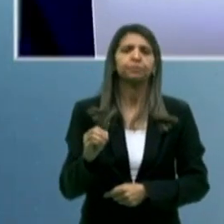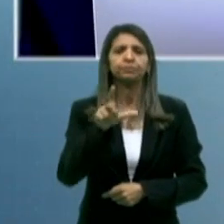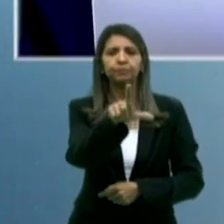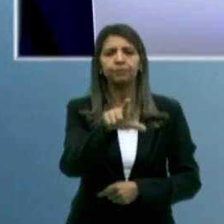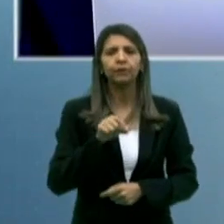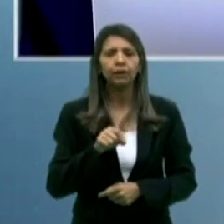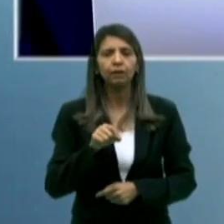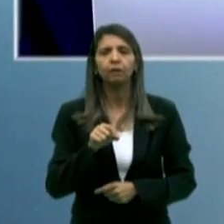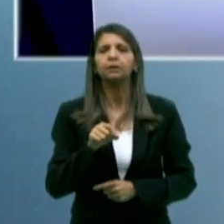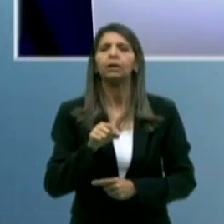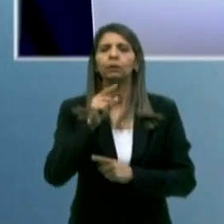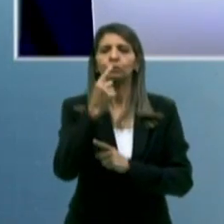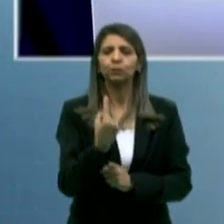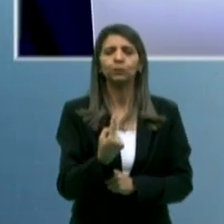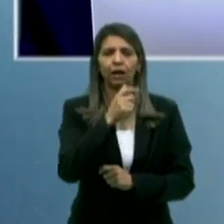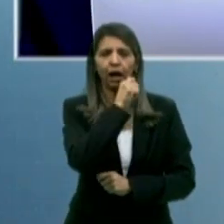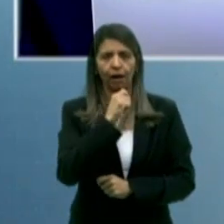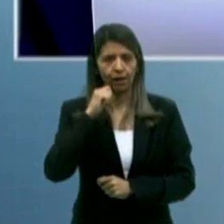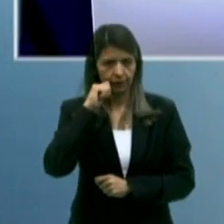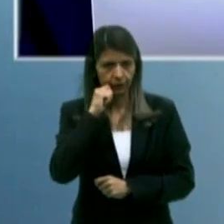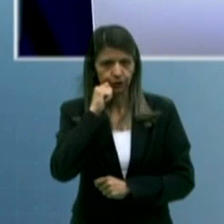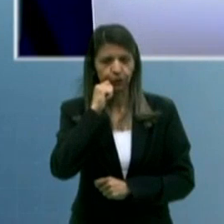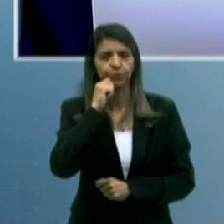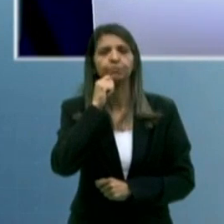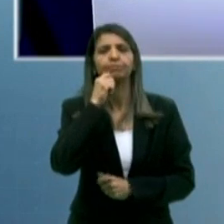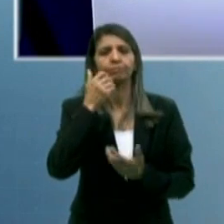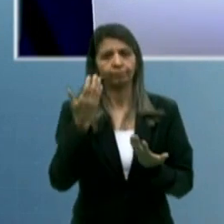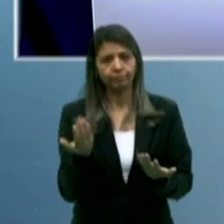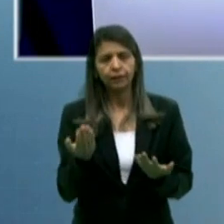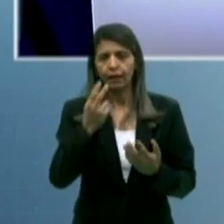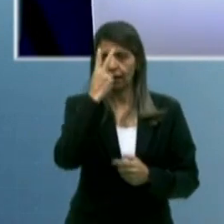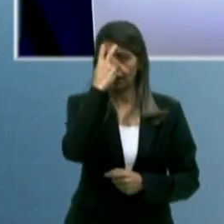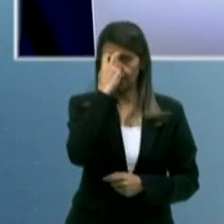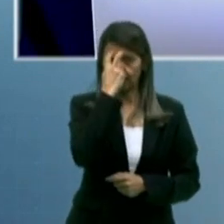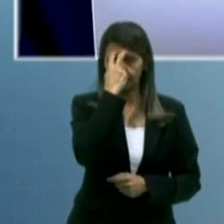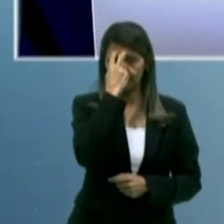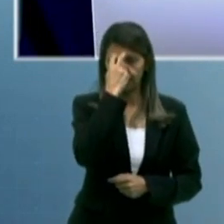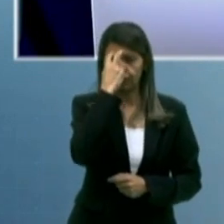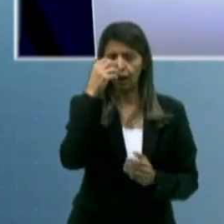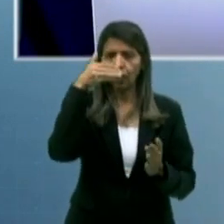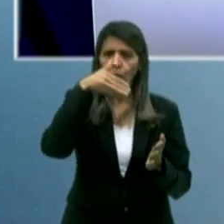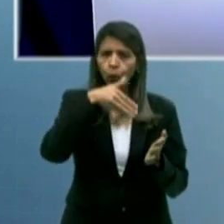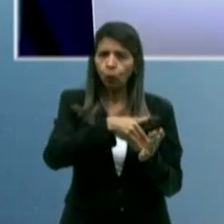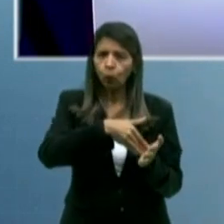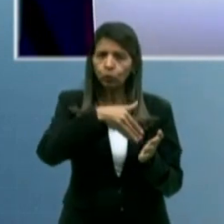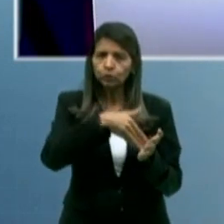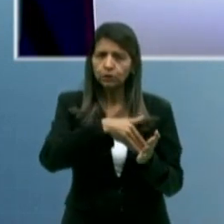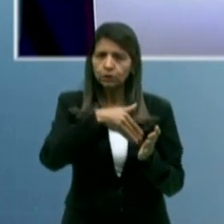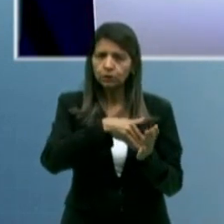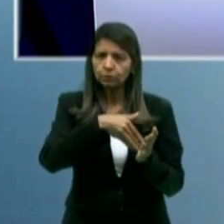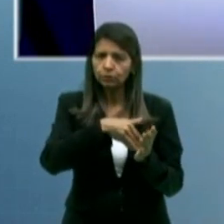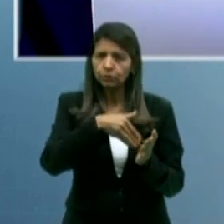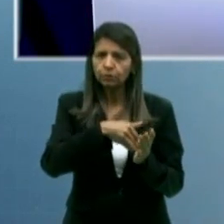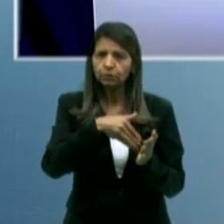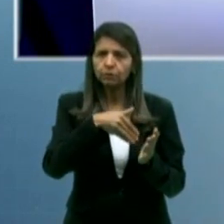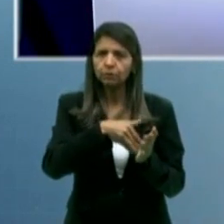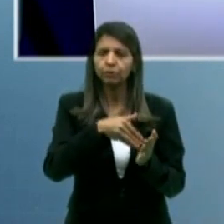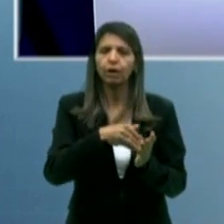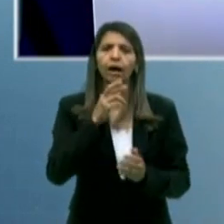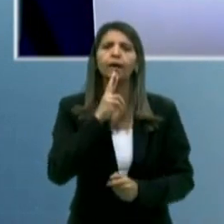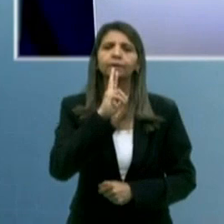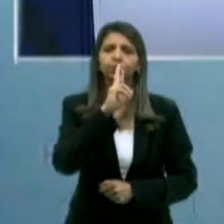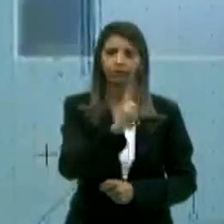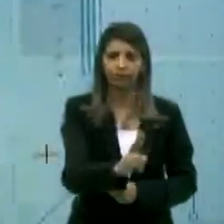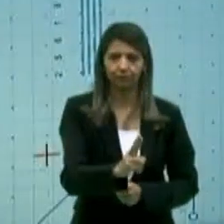Trajano, já que o candidato Nilvan Ferreira, pelas regras, precisa ser o último a responder, a participar nesse debate.